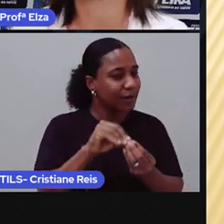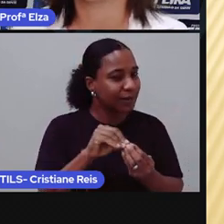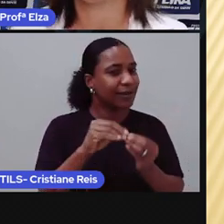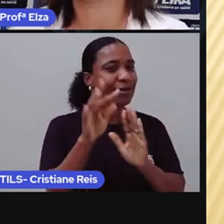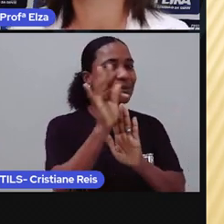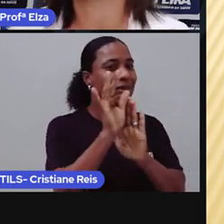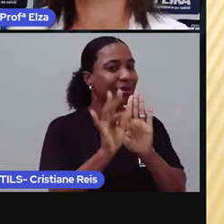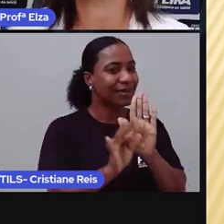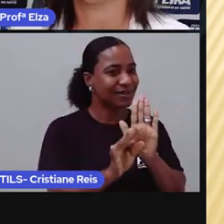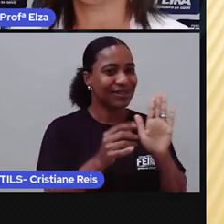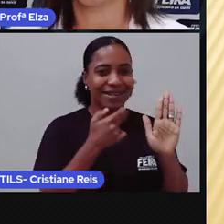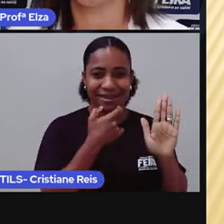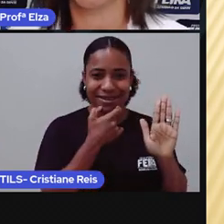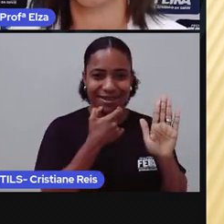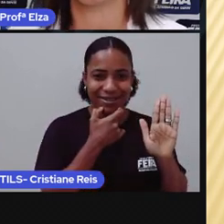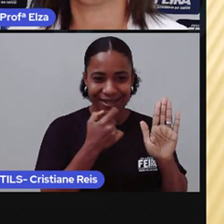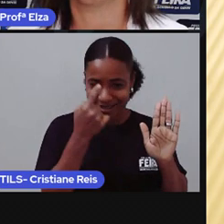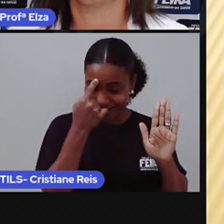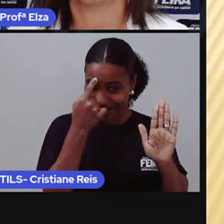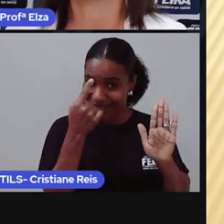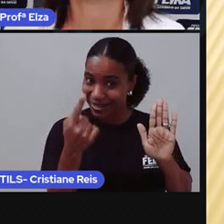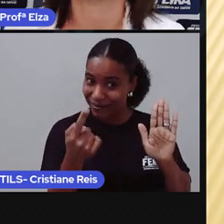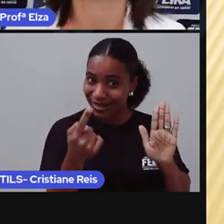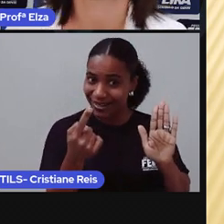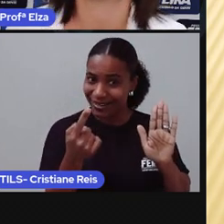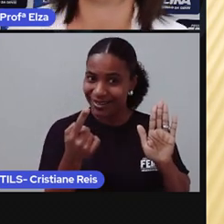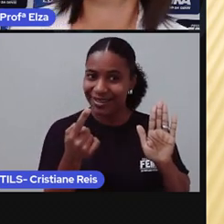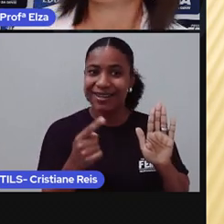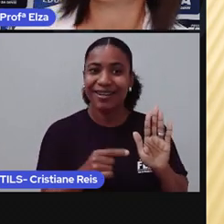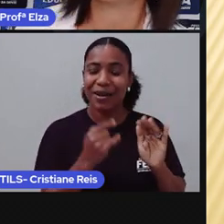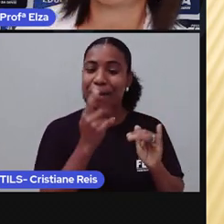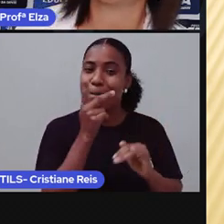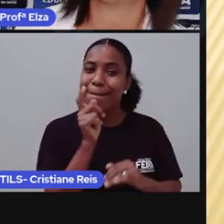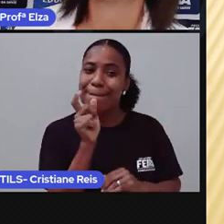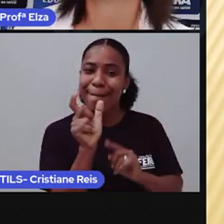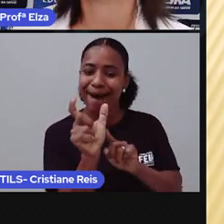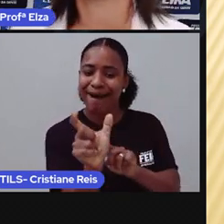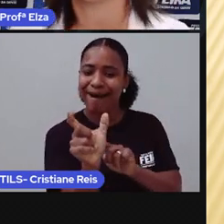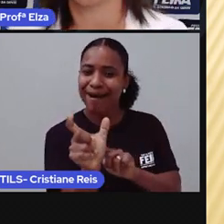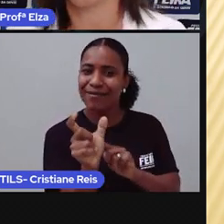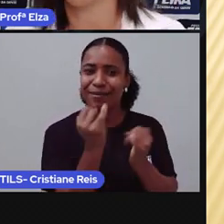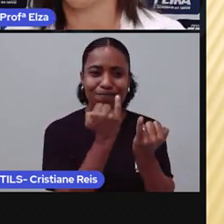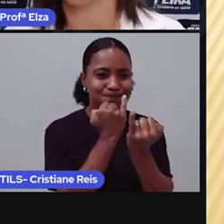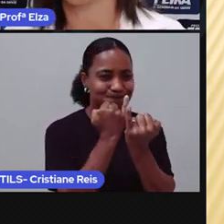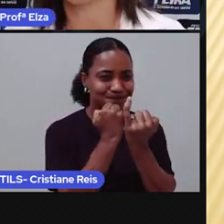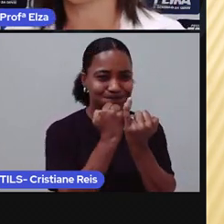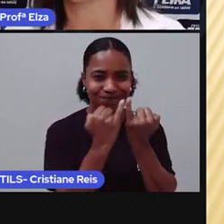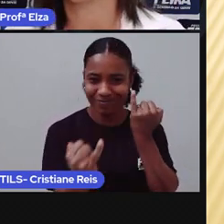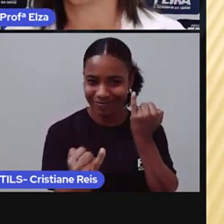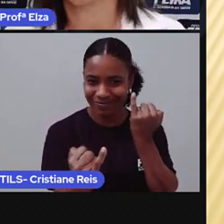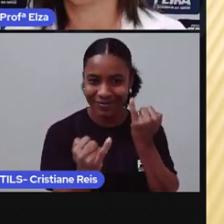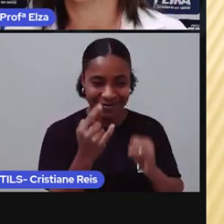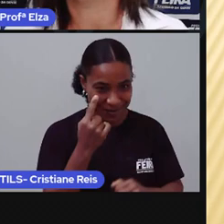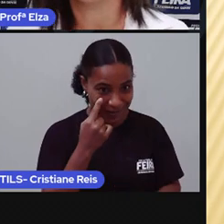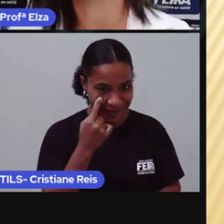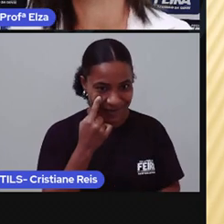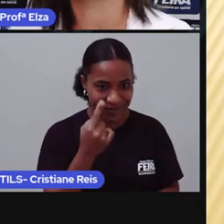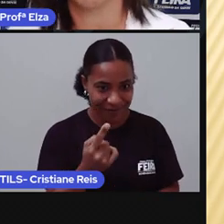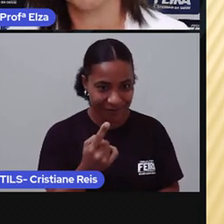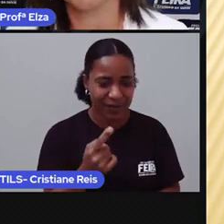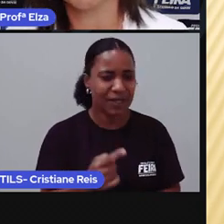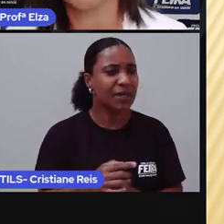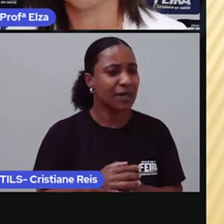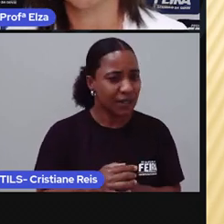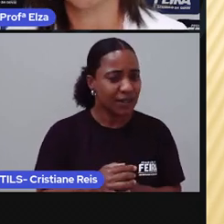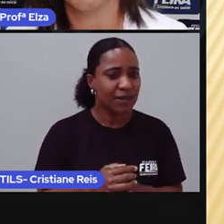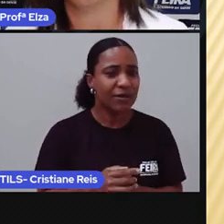inglês. Transparent words. Ou seja, palavras transparentes ou cognatas. Quantas